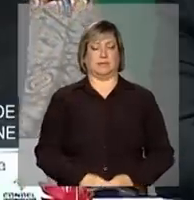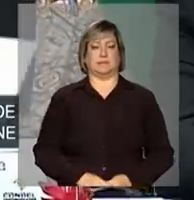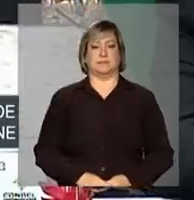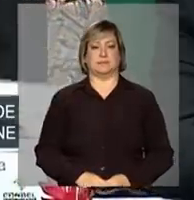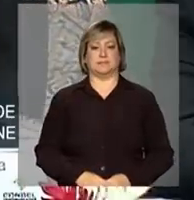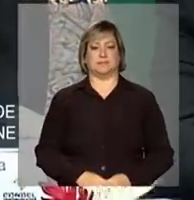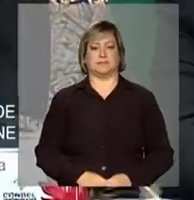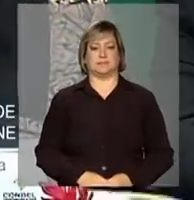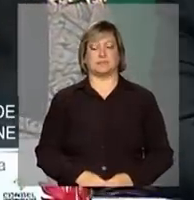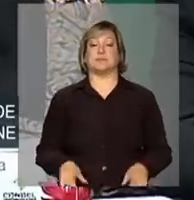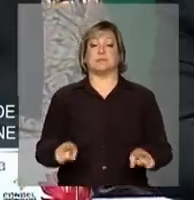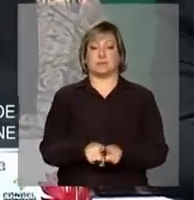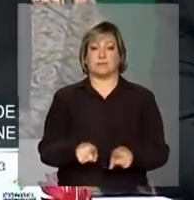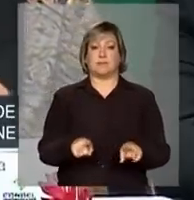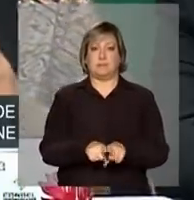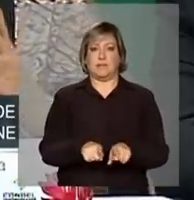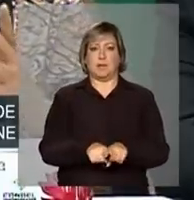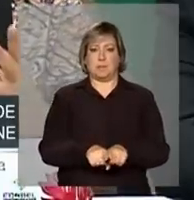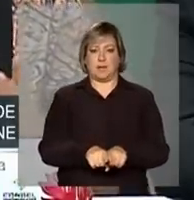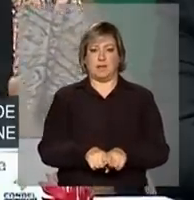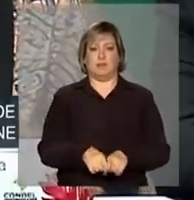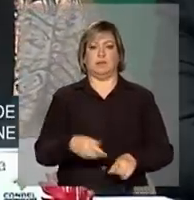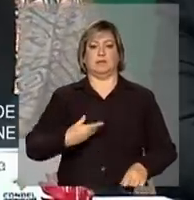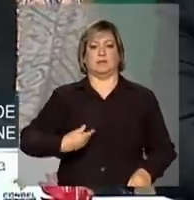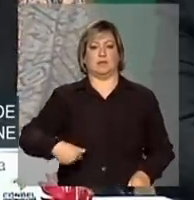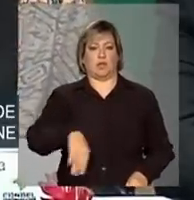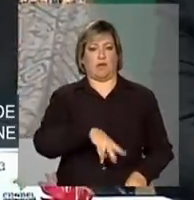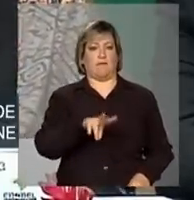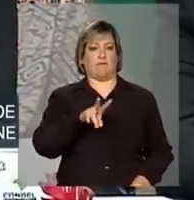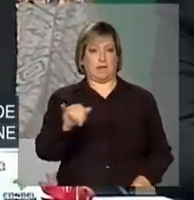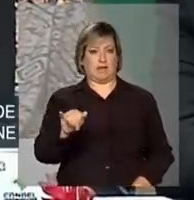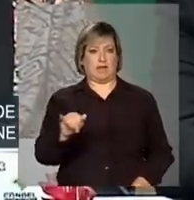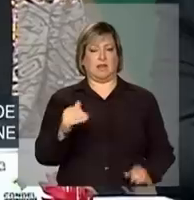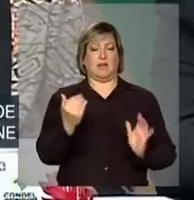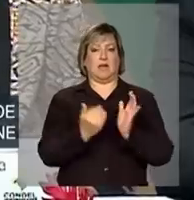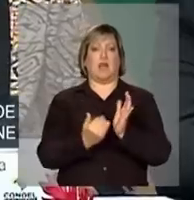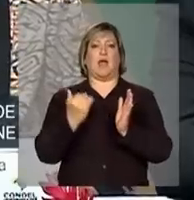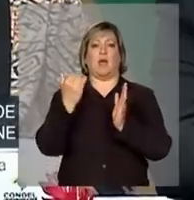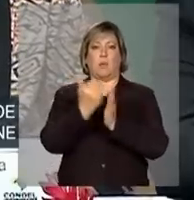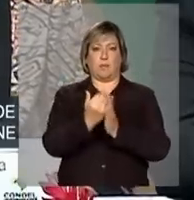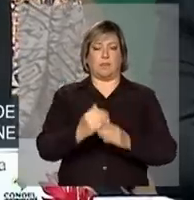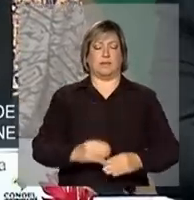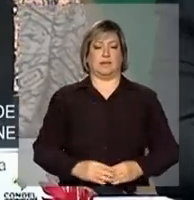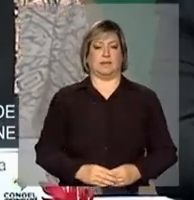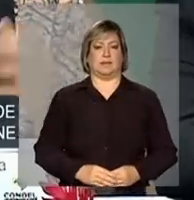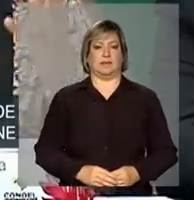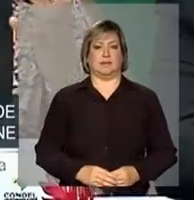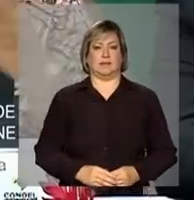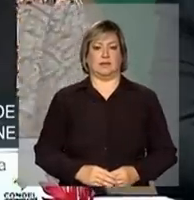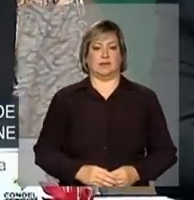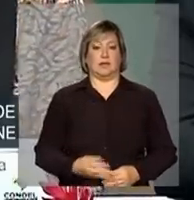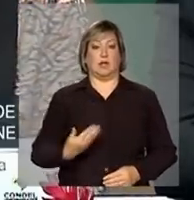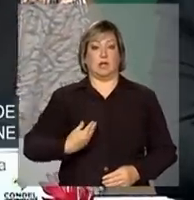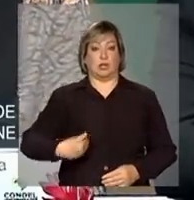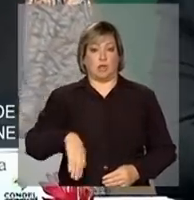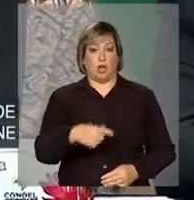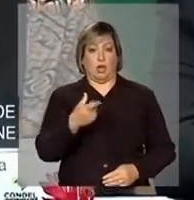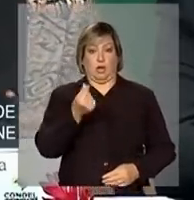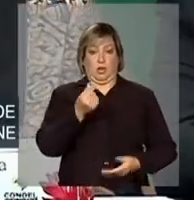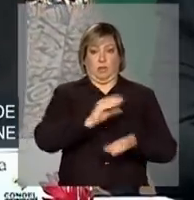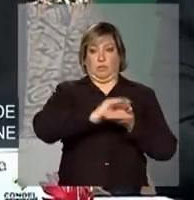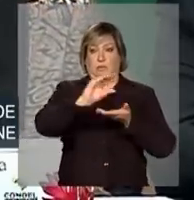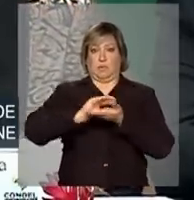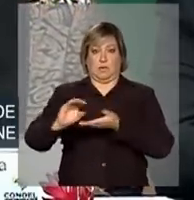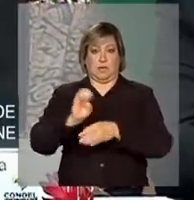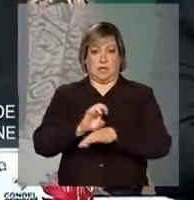Além disso, nós vamos aumentar, nós repassamos para os estados